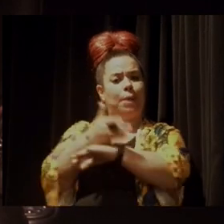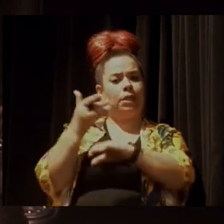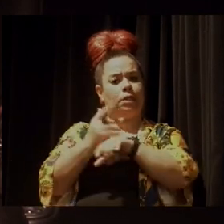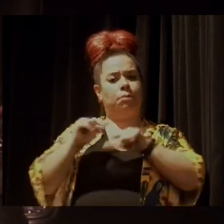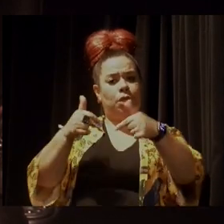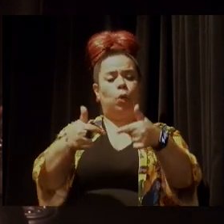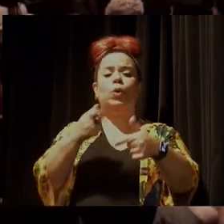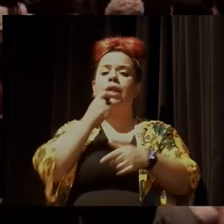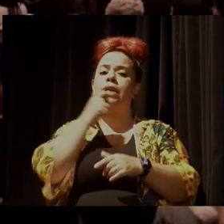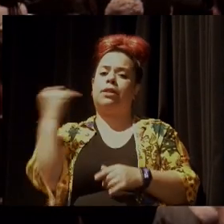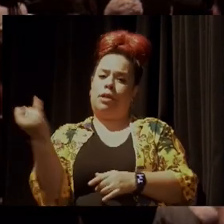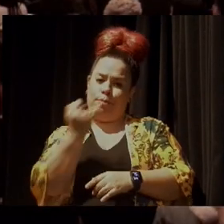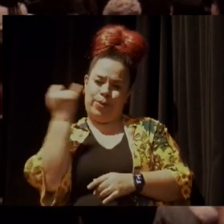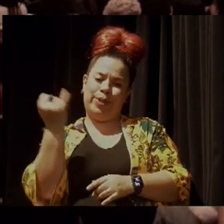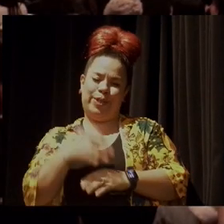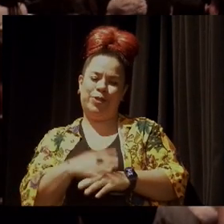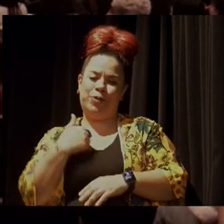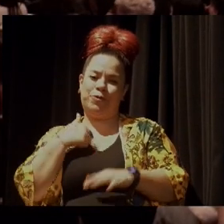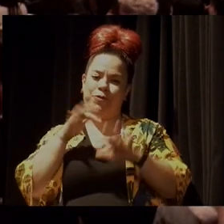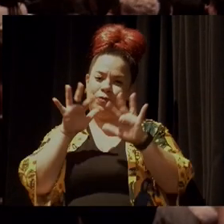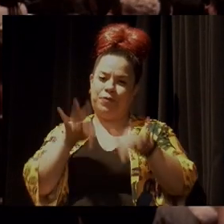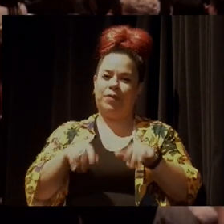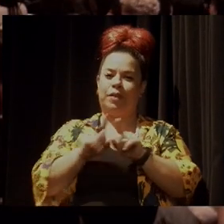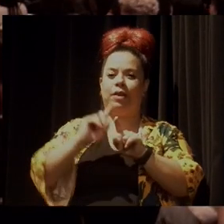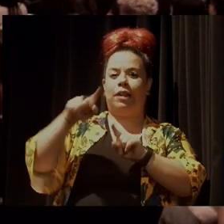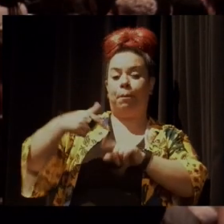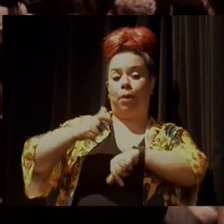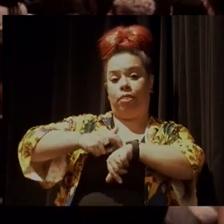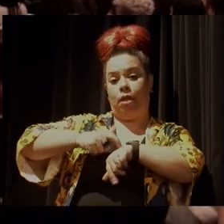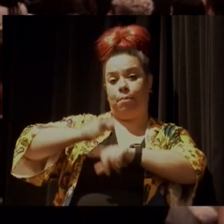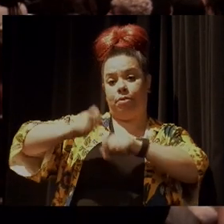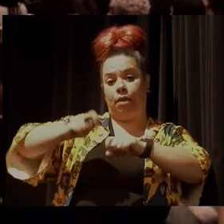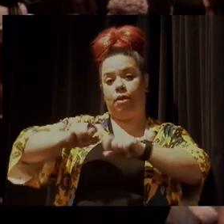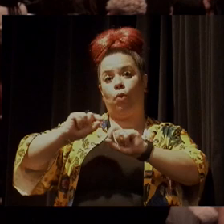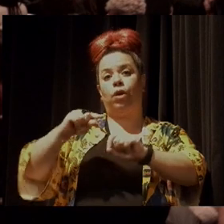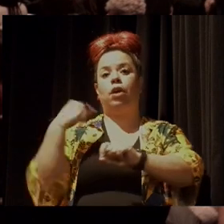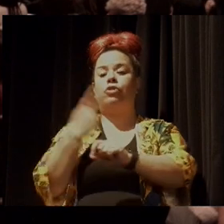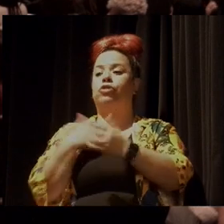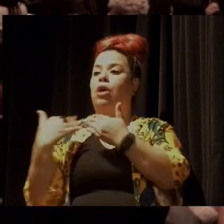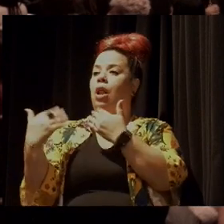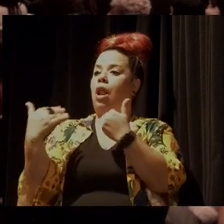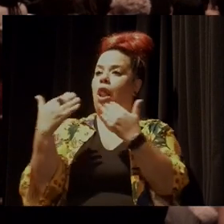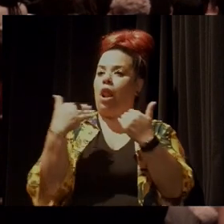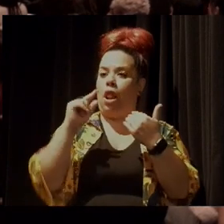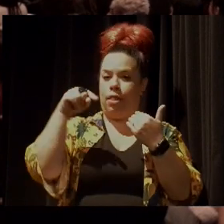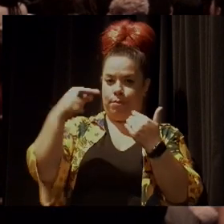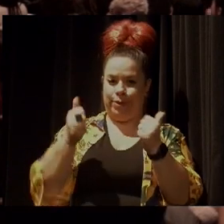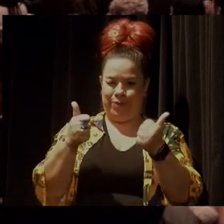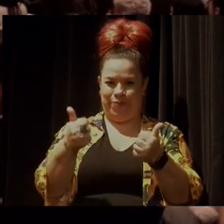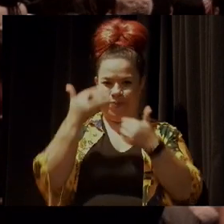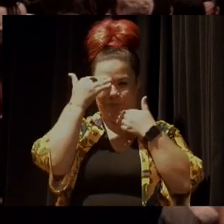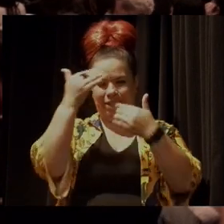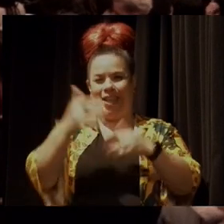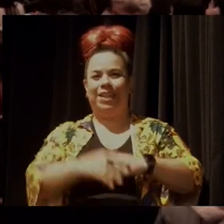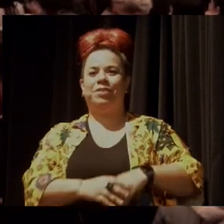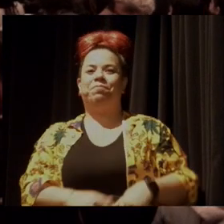importantes. Eu vou ficar por aqui para depois a gente ter tempo de conversar na sequência. Obrigada.